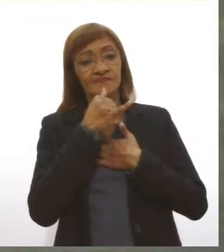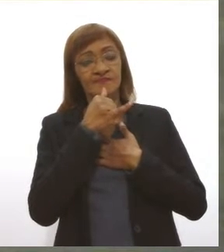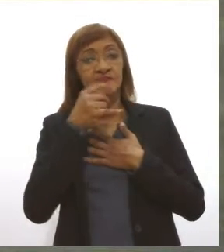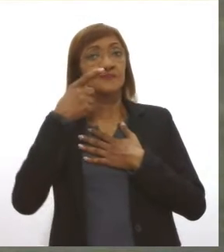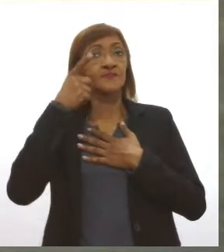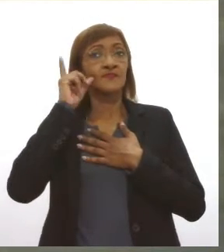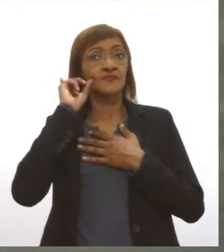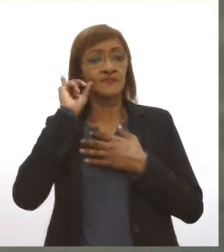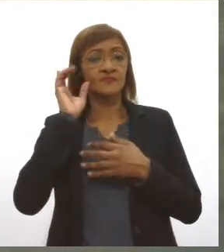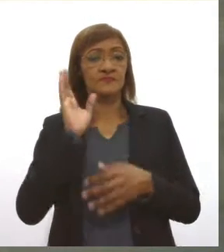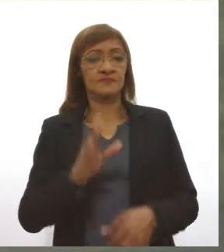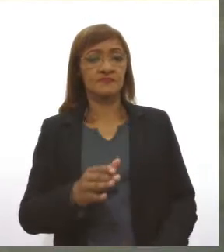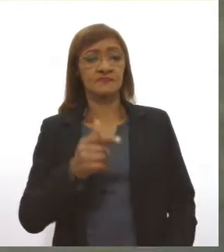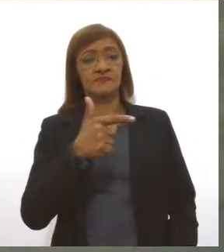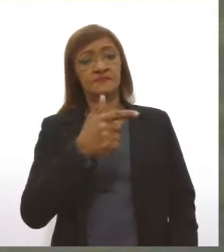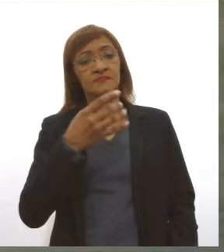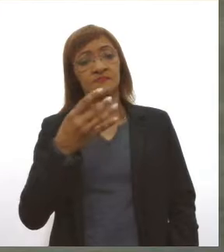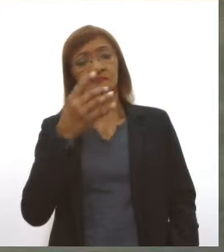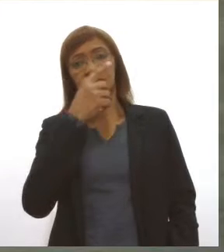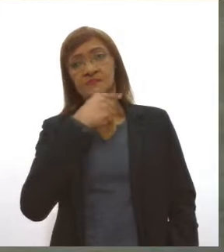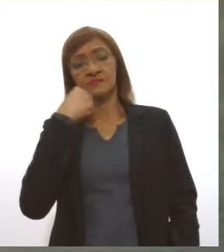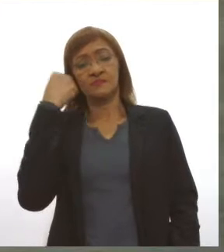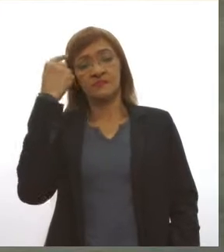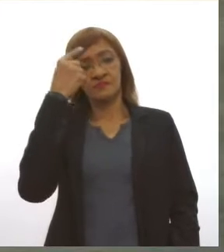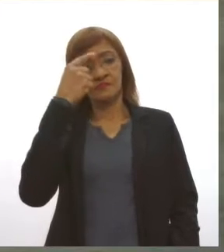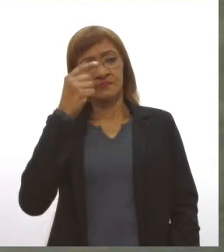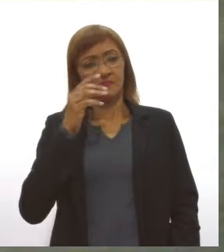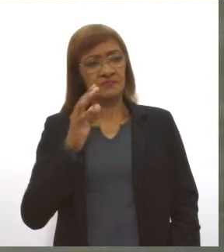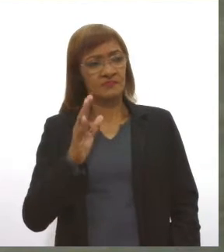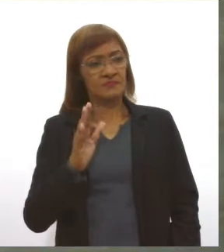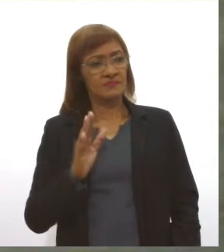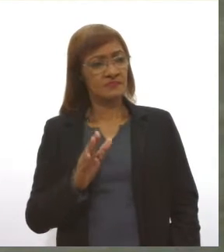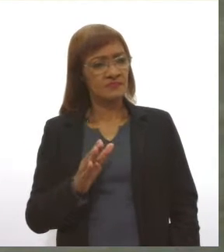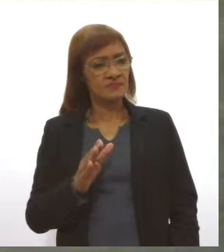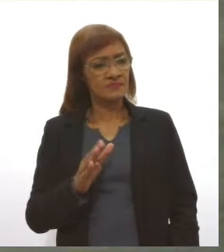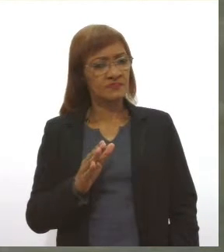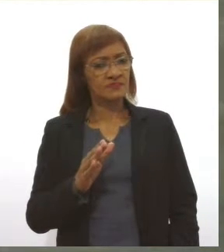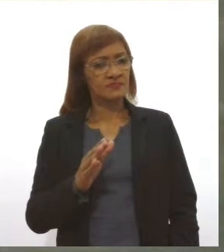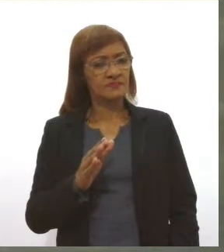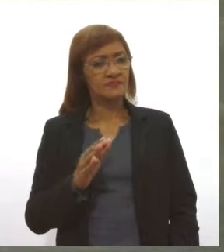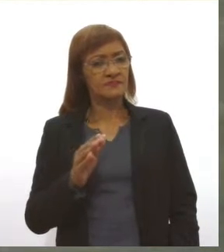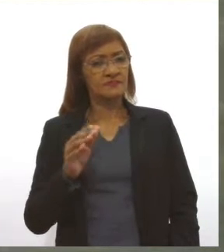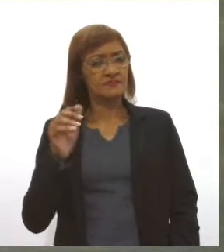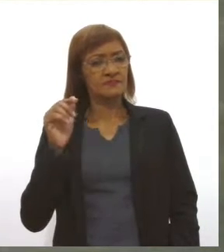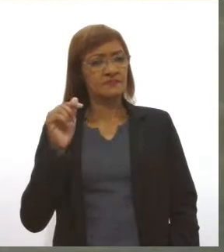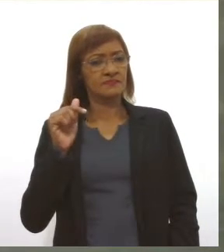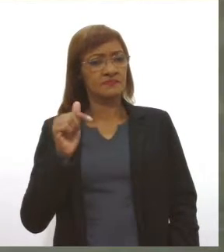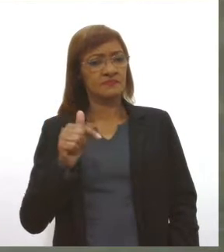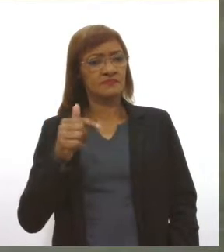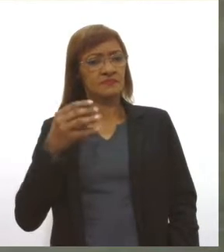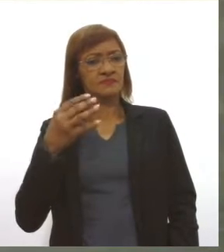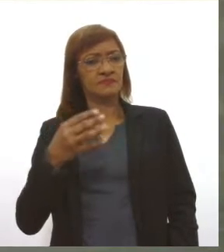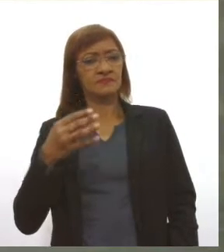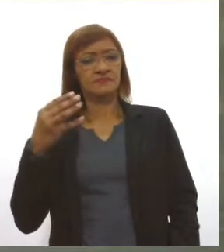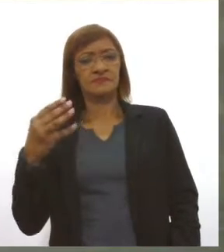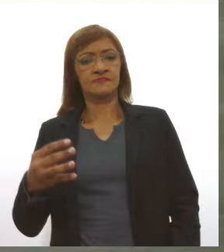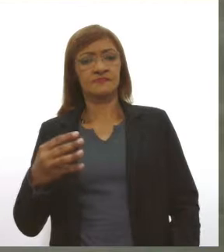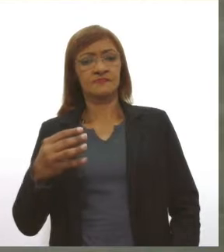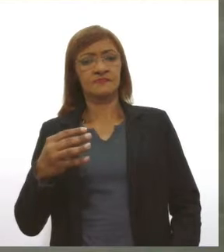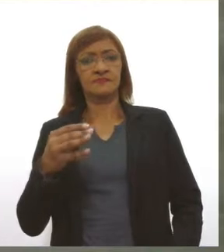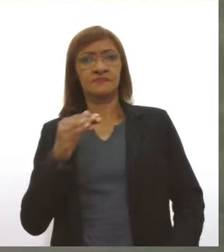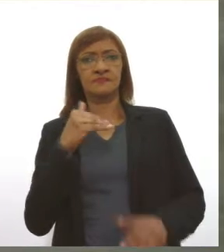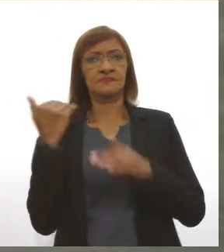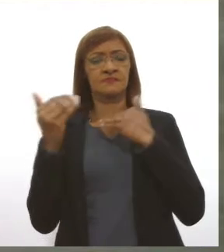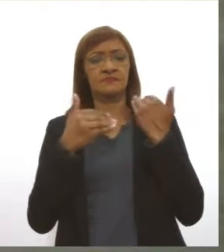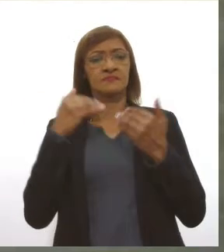nas últimas 24 horas, foram contabilizadas 344 mortes no Brasil por covid-dezenove.